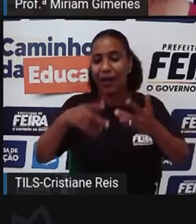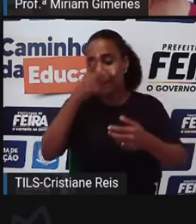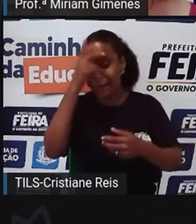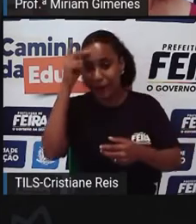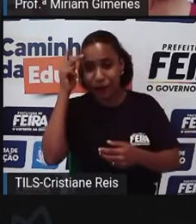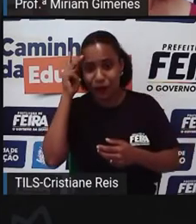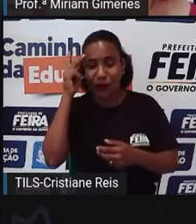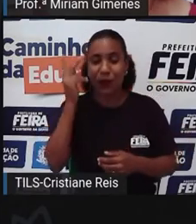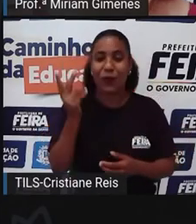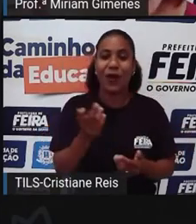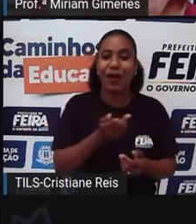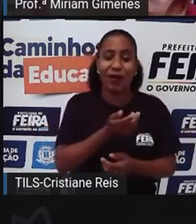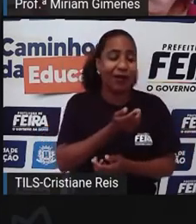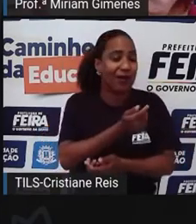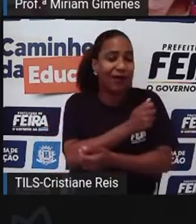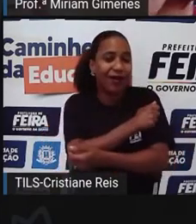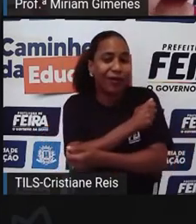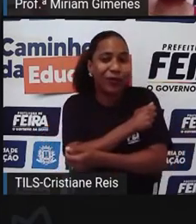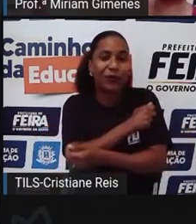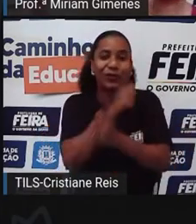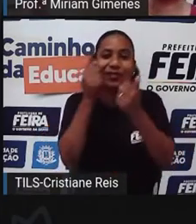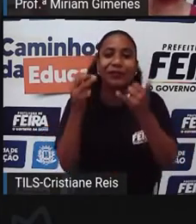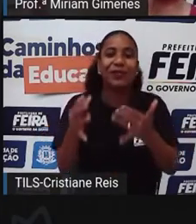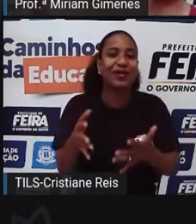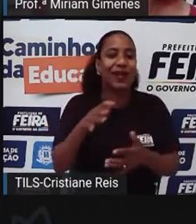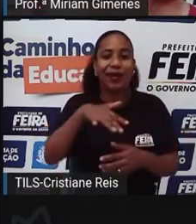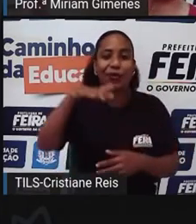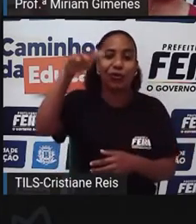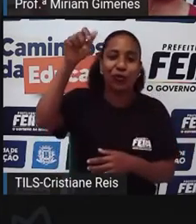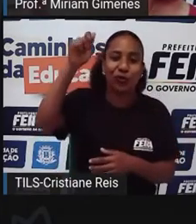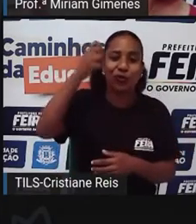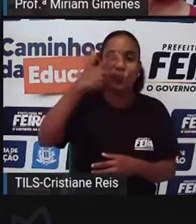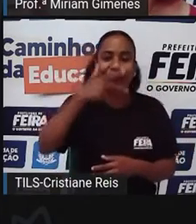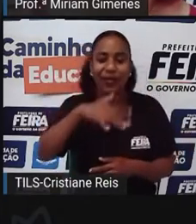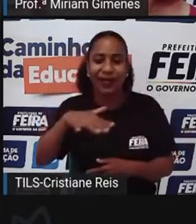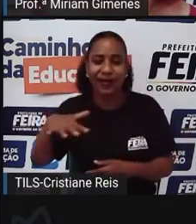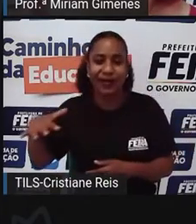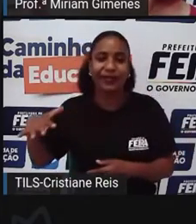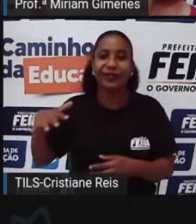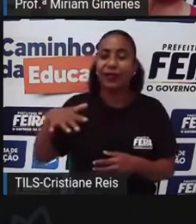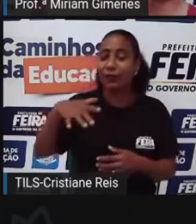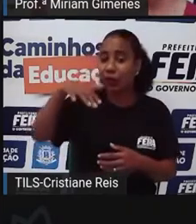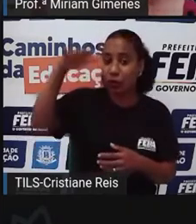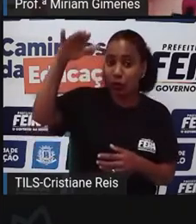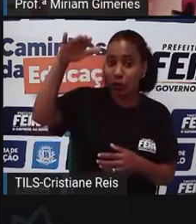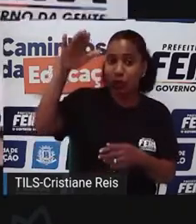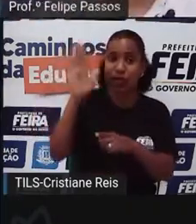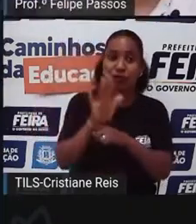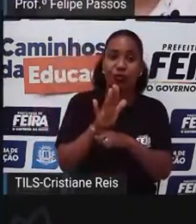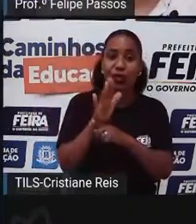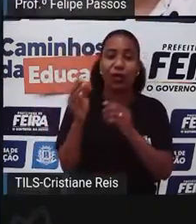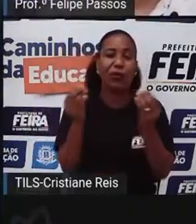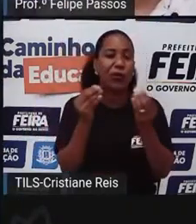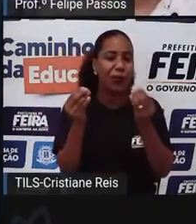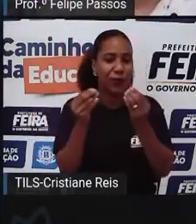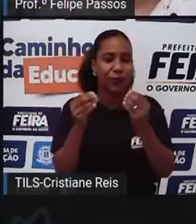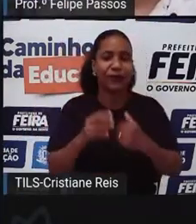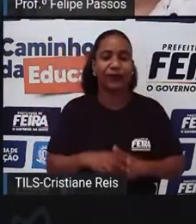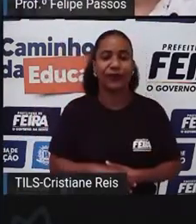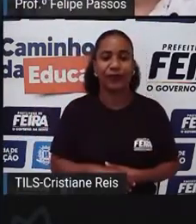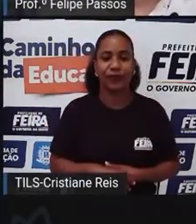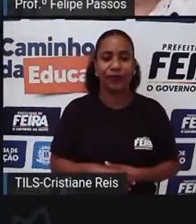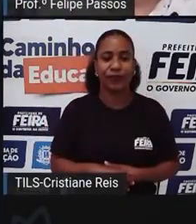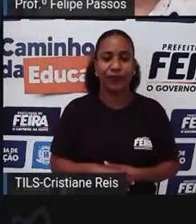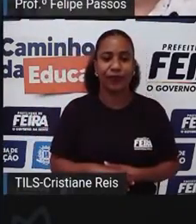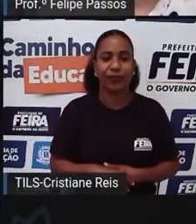criança O adolescente O adulto Como é que ele pode ajudar Nessa causa? É Ele pode